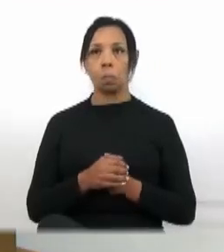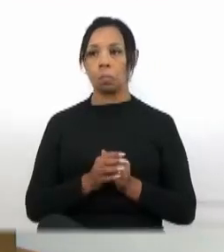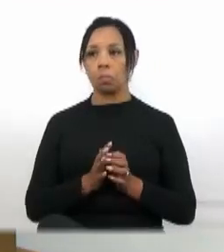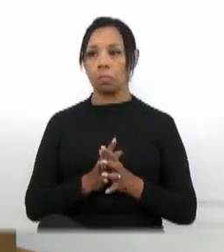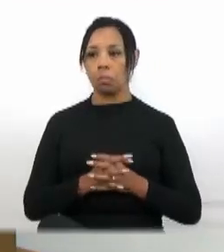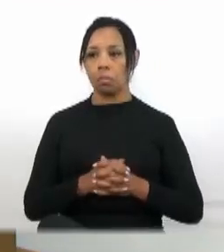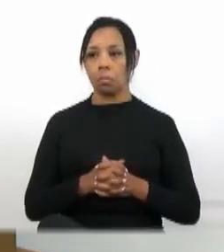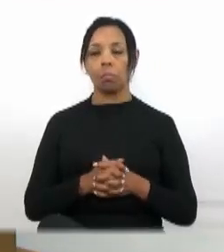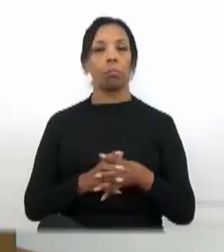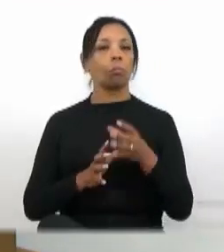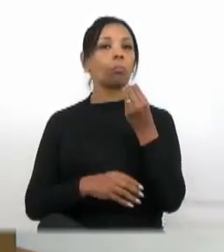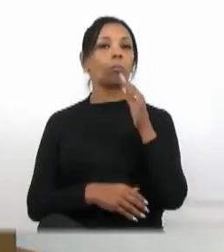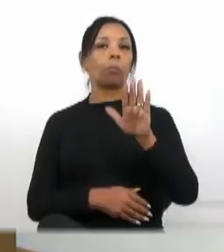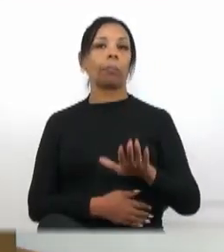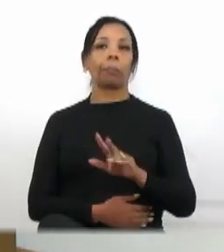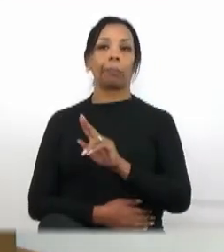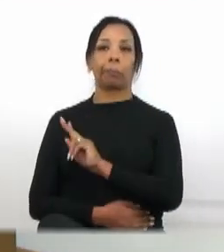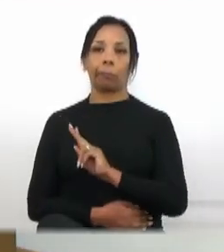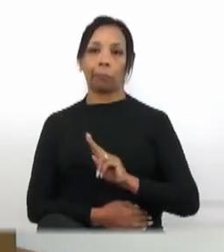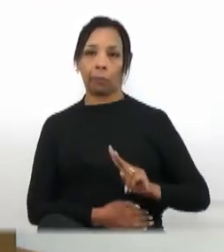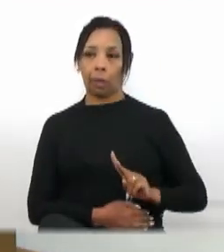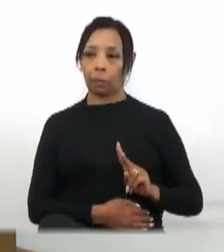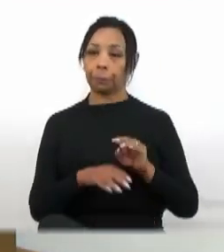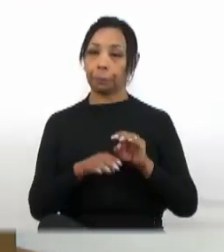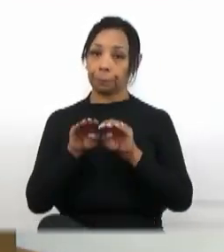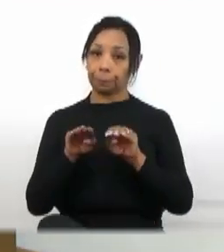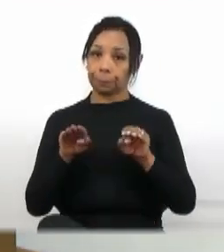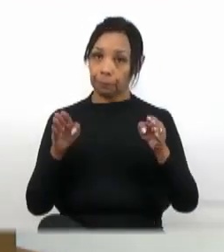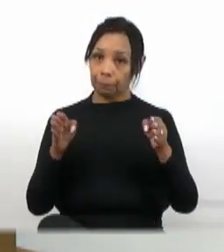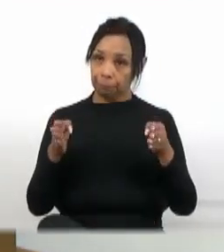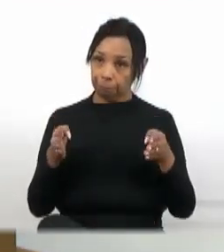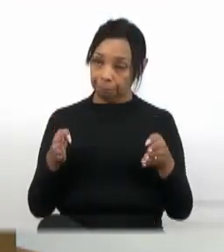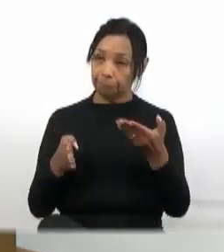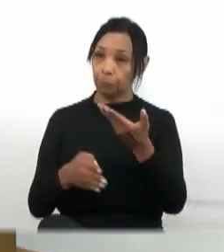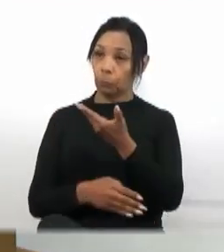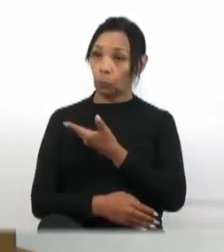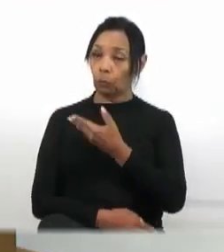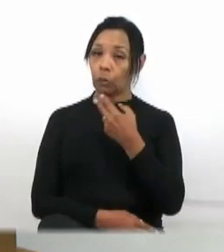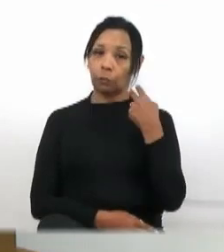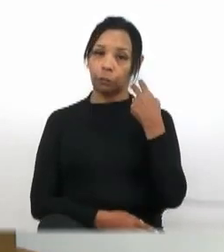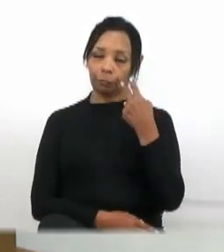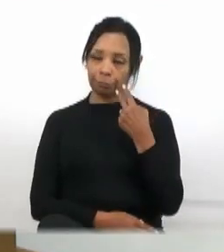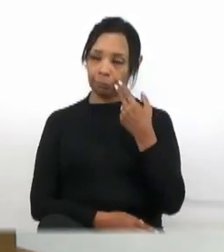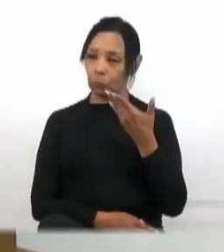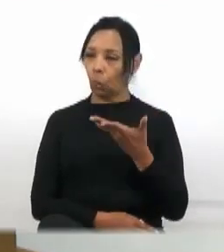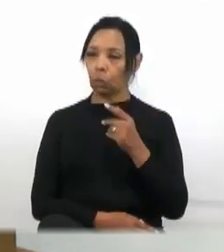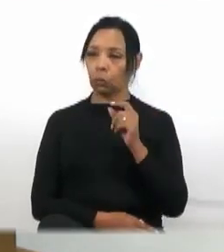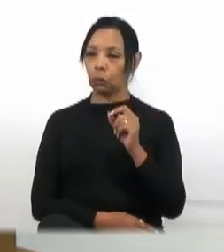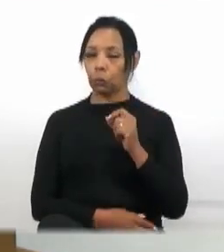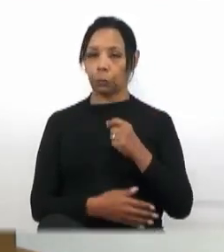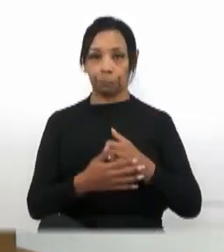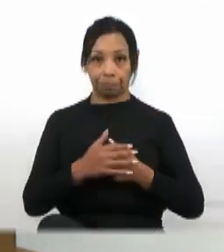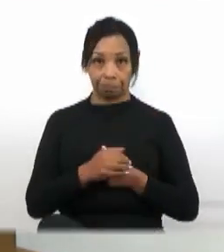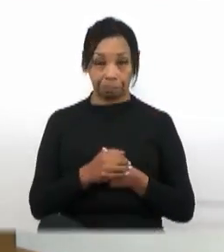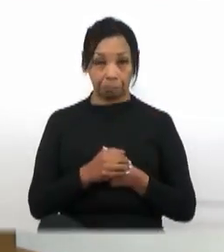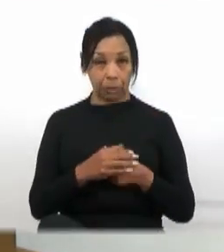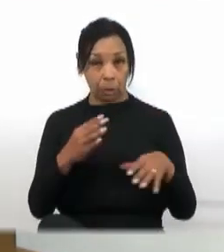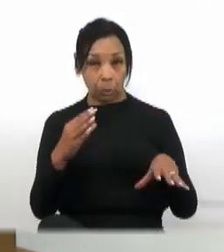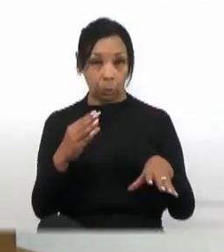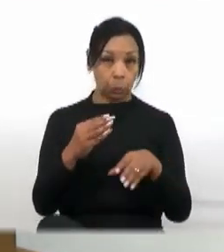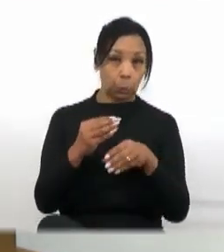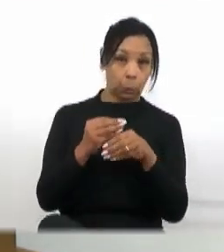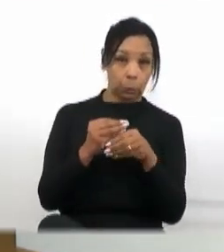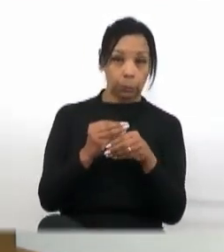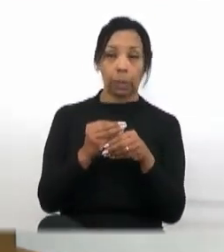Boa tarde, presidente, mesa, colegas vereadores. Hoje eu vou estar tendo rápido aqui na minha fala.